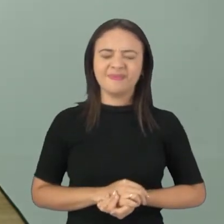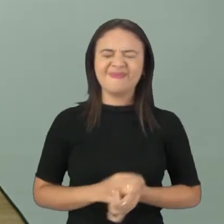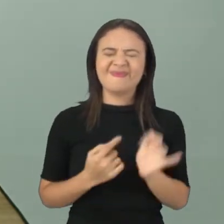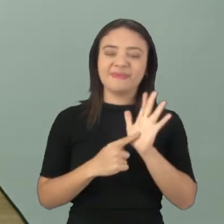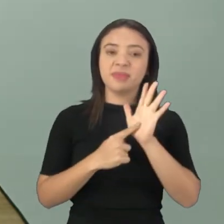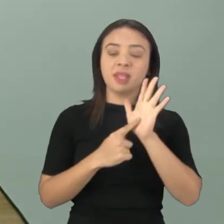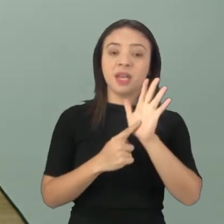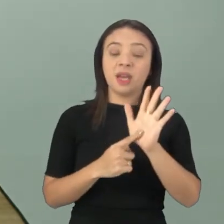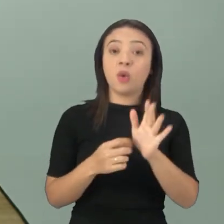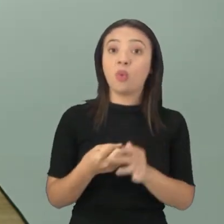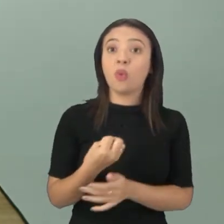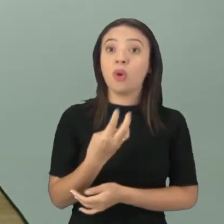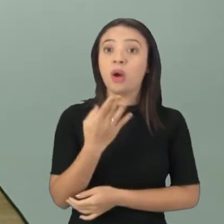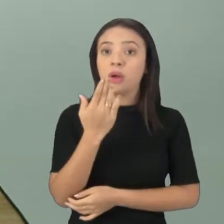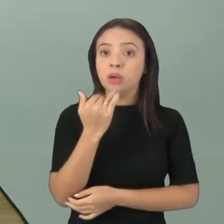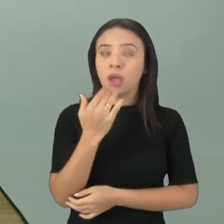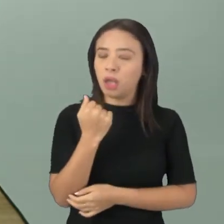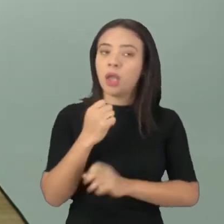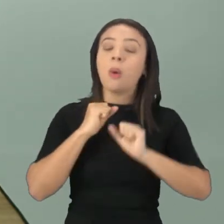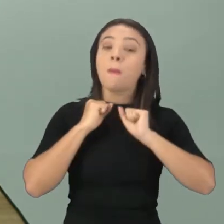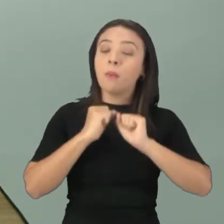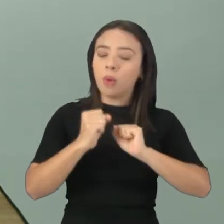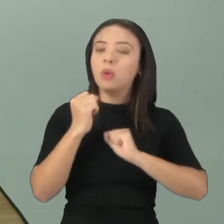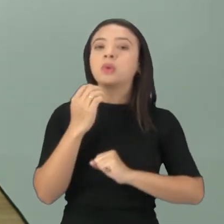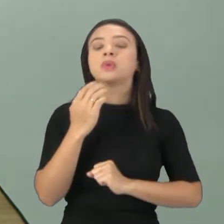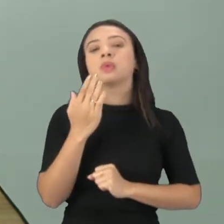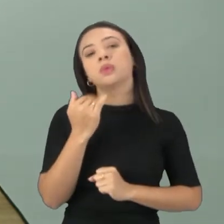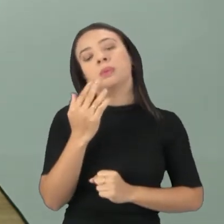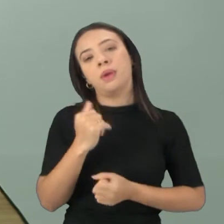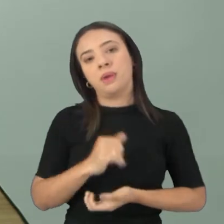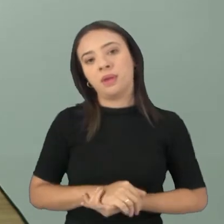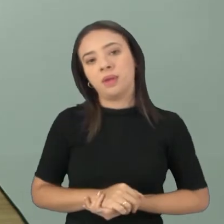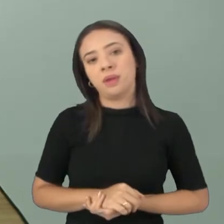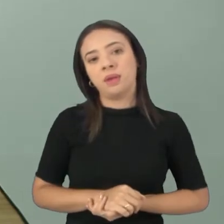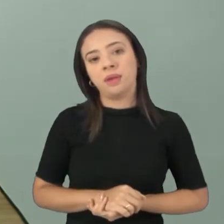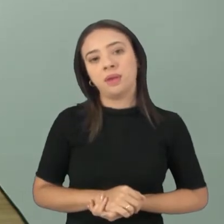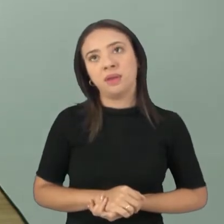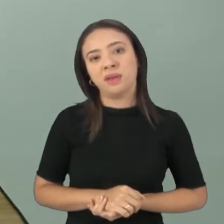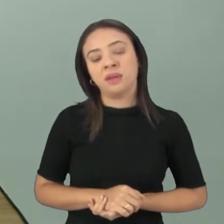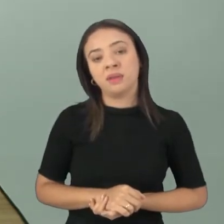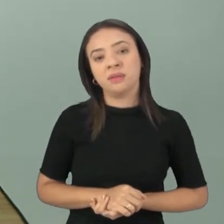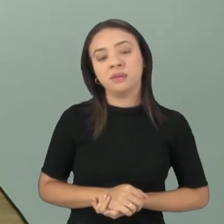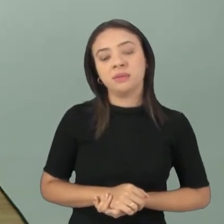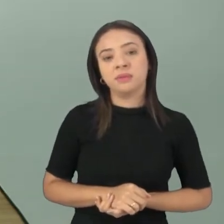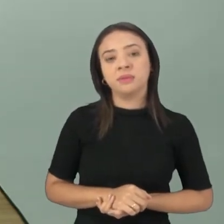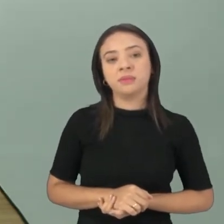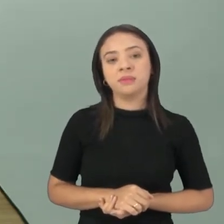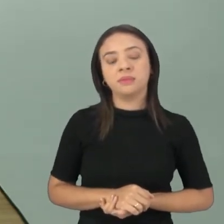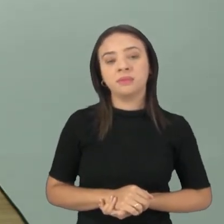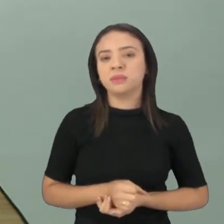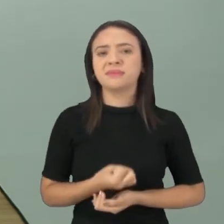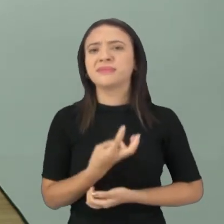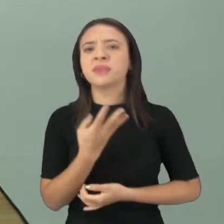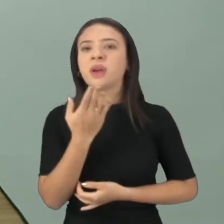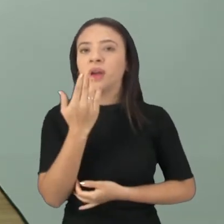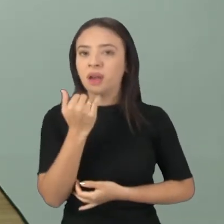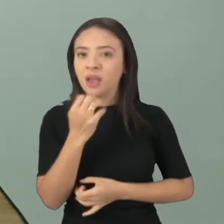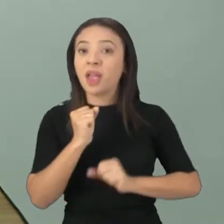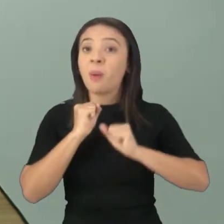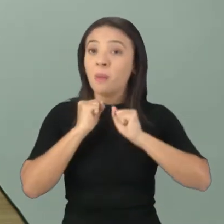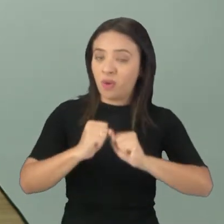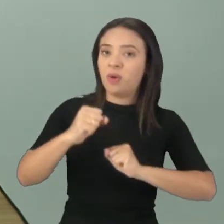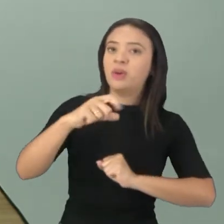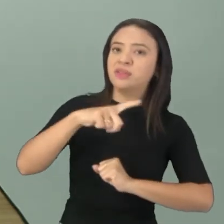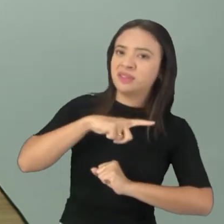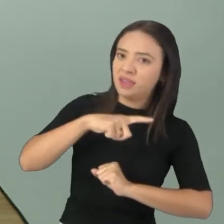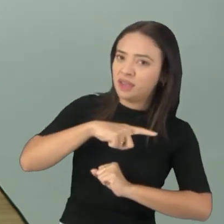quantidade de alimentos que a gente deve ter na nossa refeição. Quais são os alimentos que a gente pode